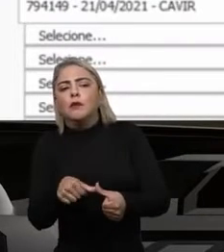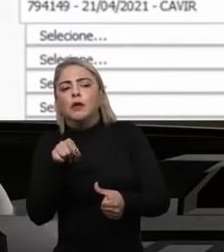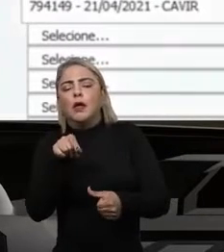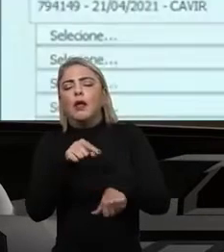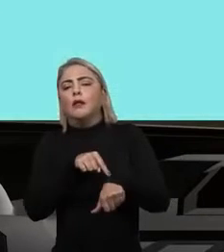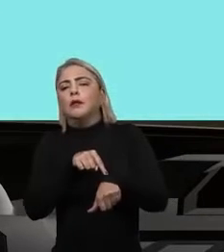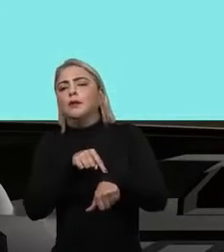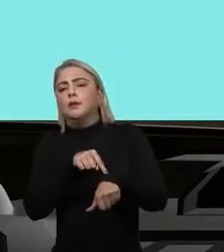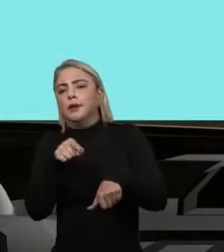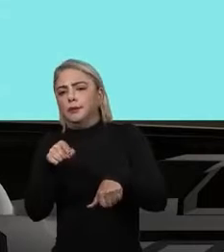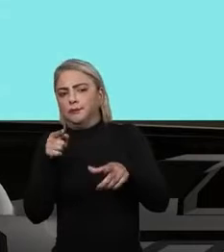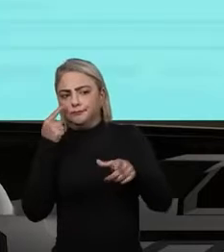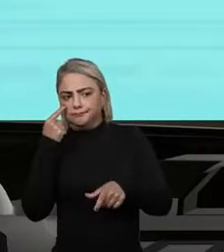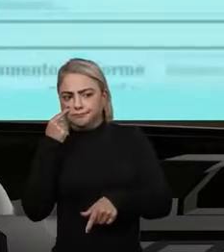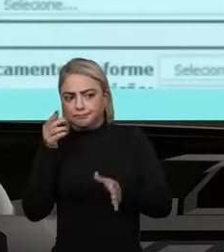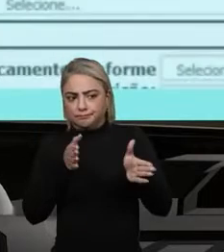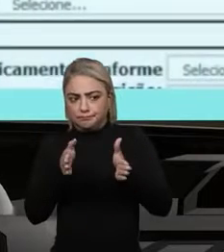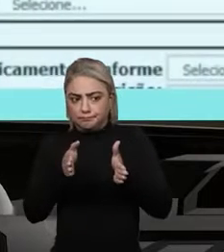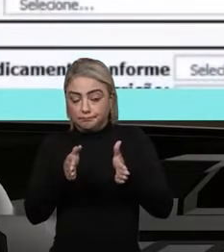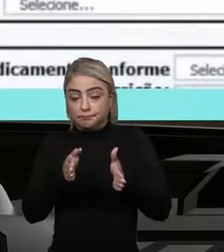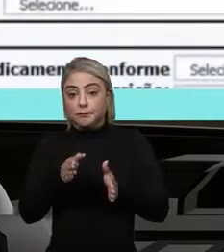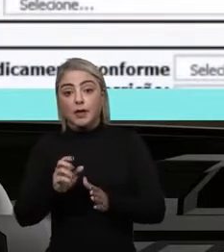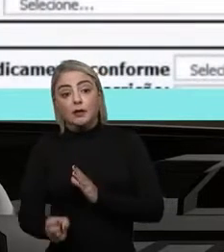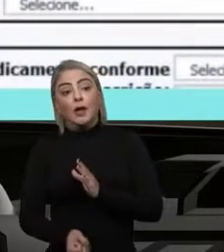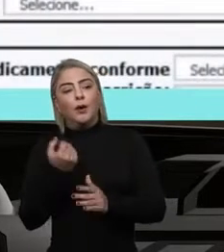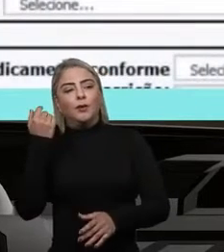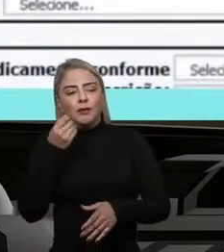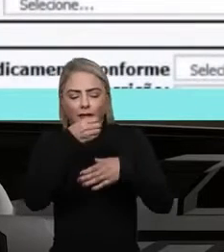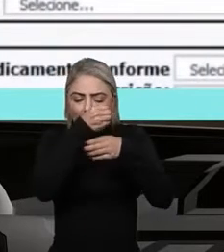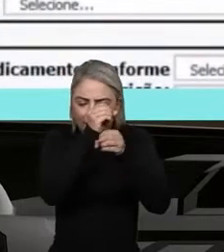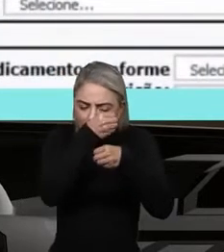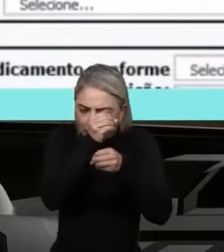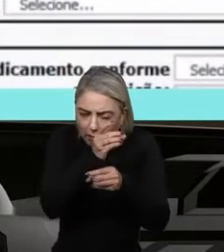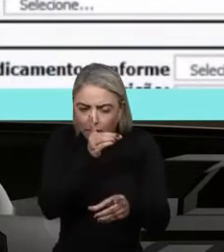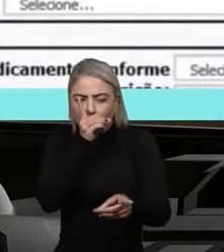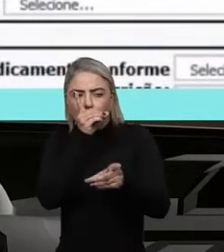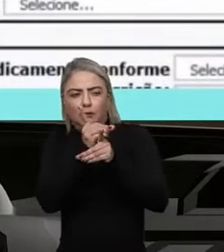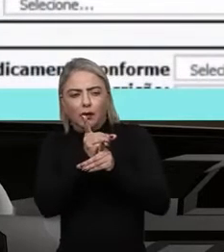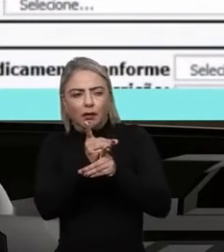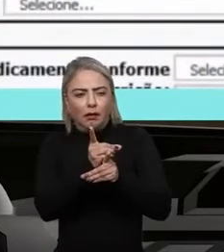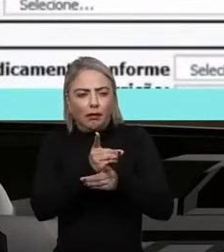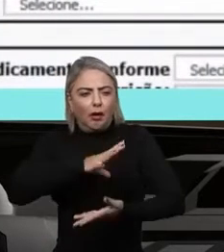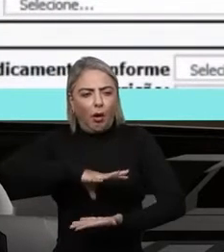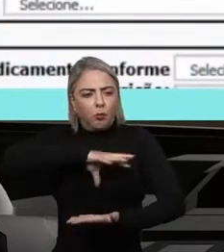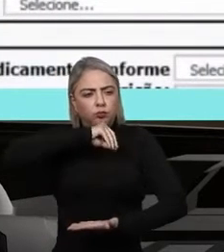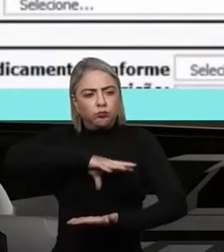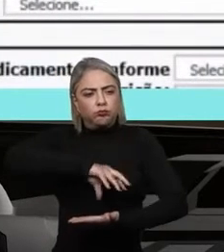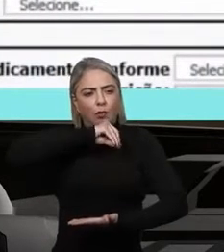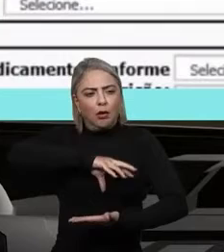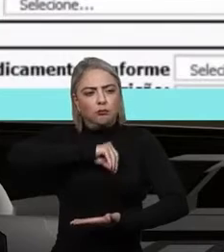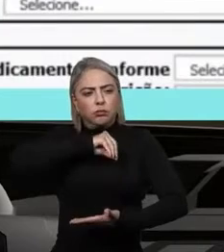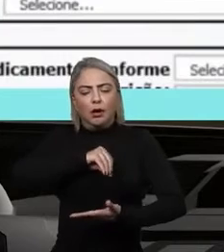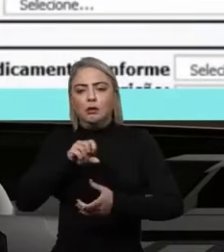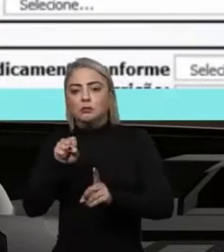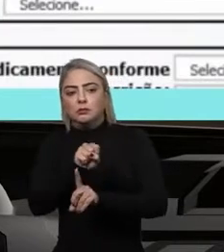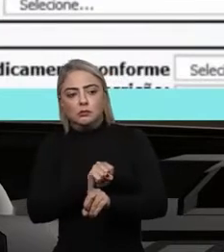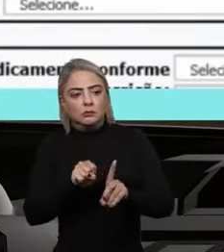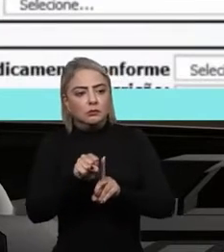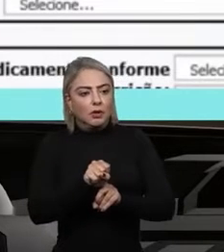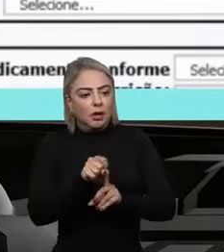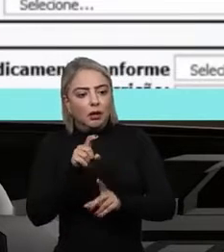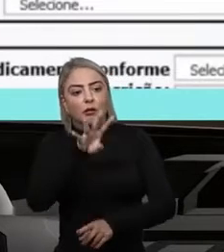do tempo previsto. Isso acontece com laboratório, com diagnóstico por imagem, com questões sociais que a gente também